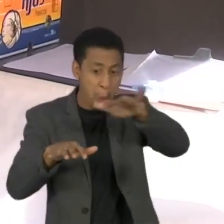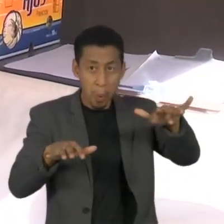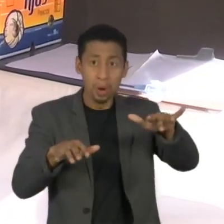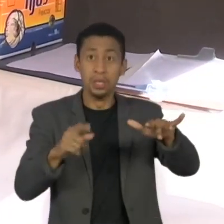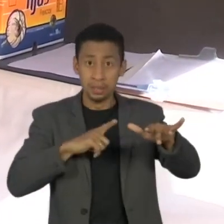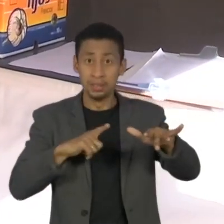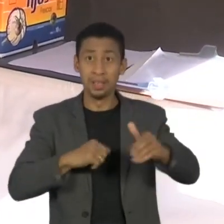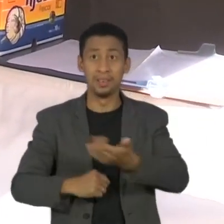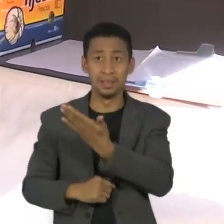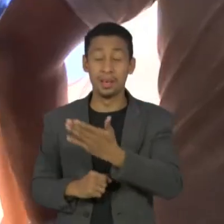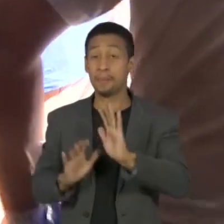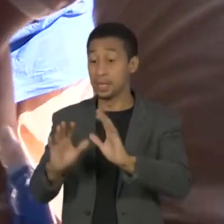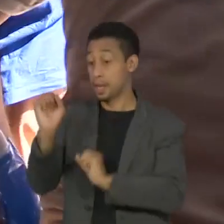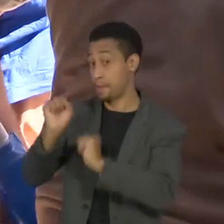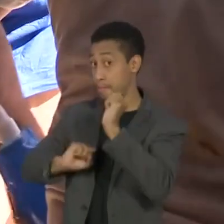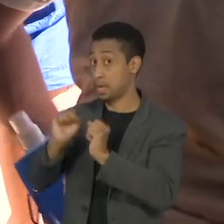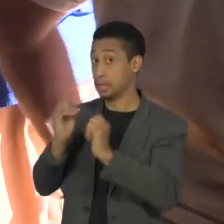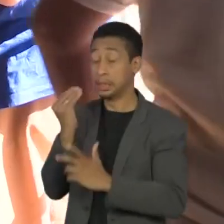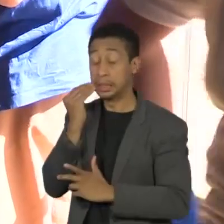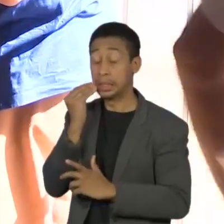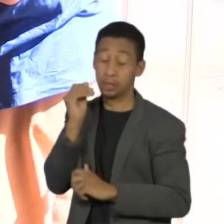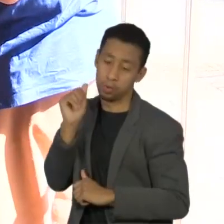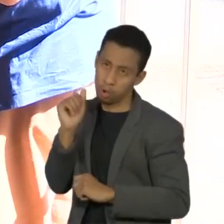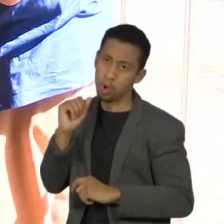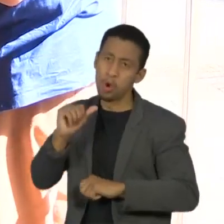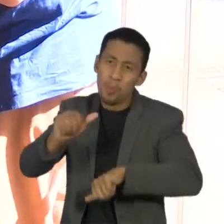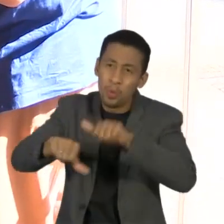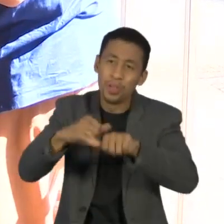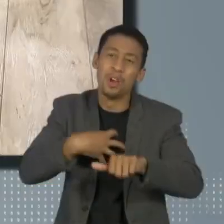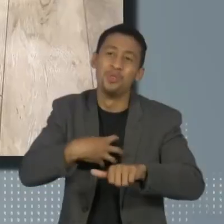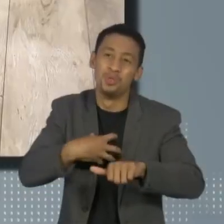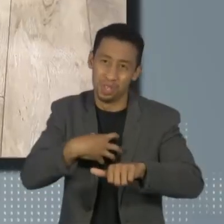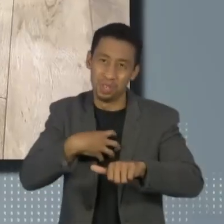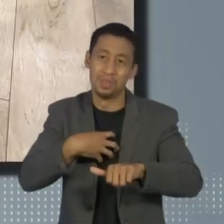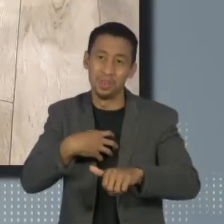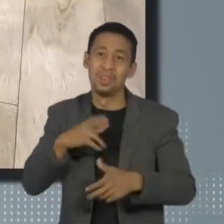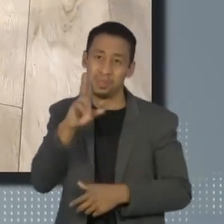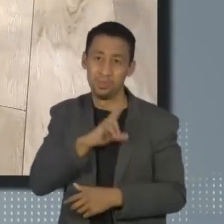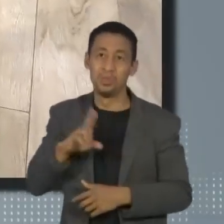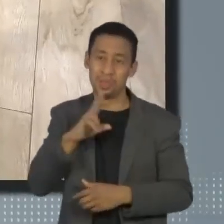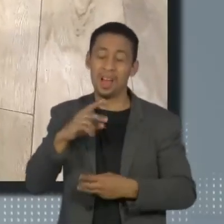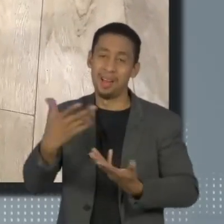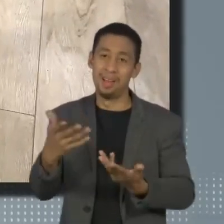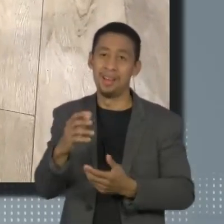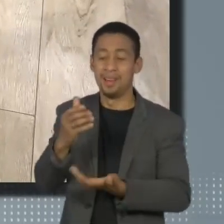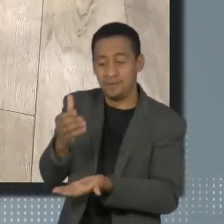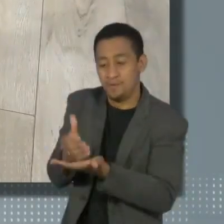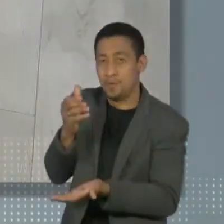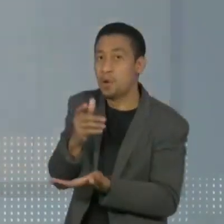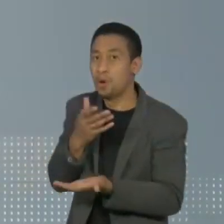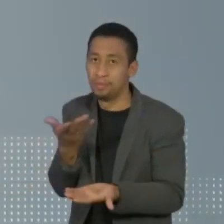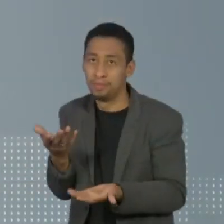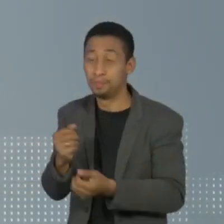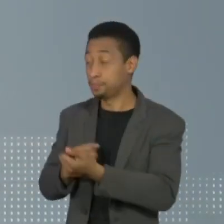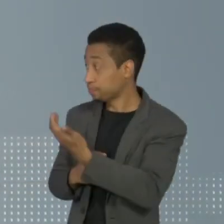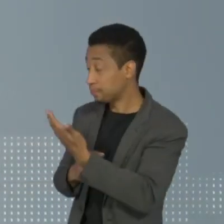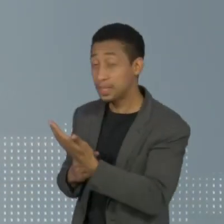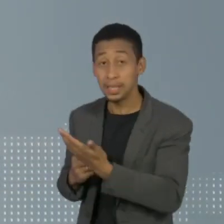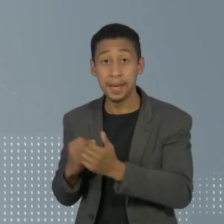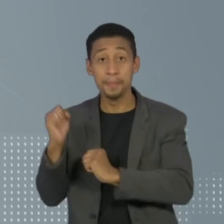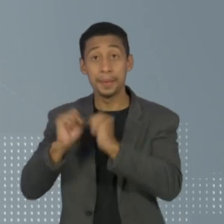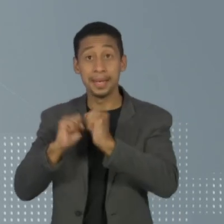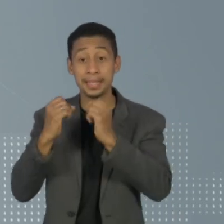estão adotando medidas para reverter o quadro das embalagens produzidas. Esta indústria de produtos de beleza lançou uma campanha de